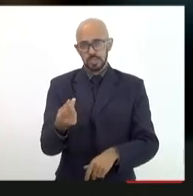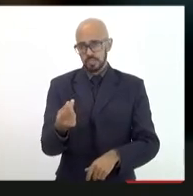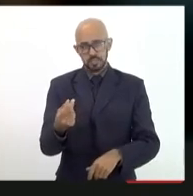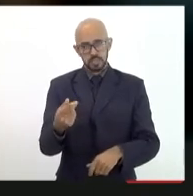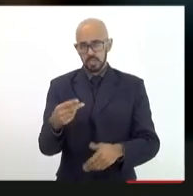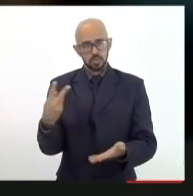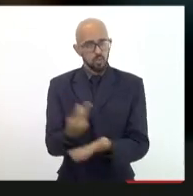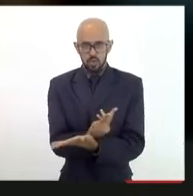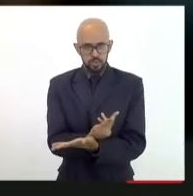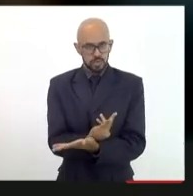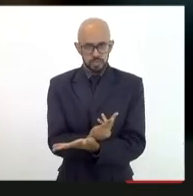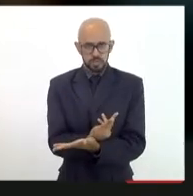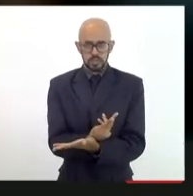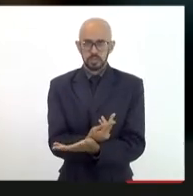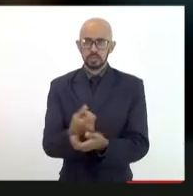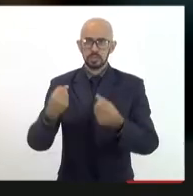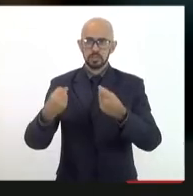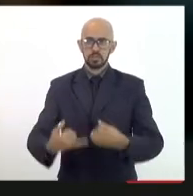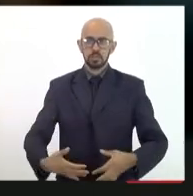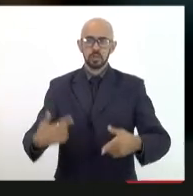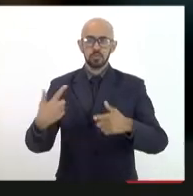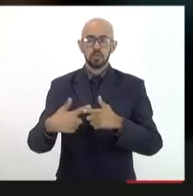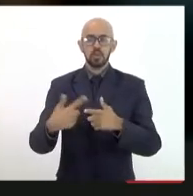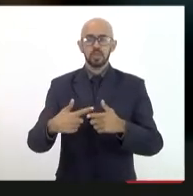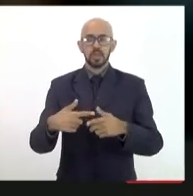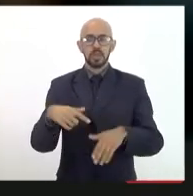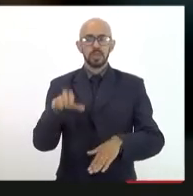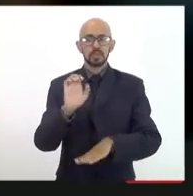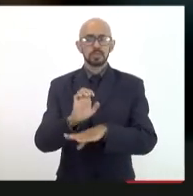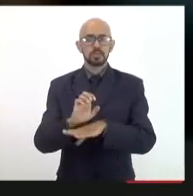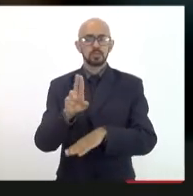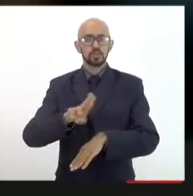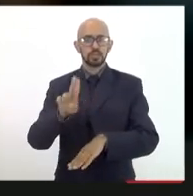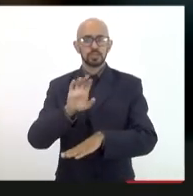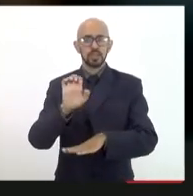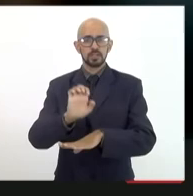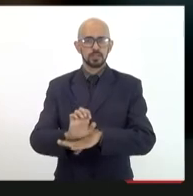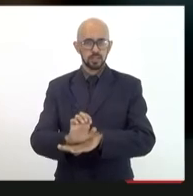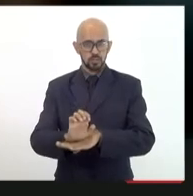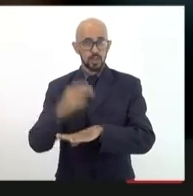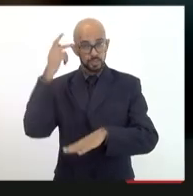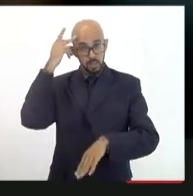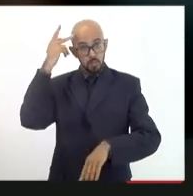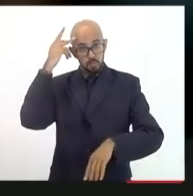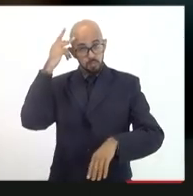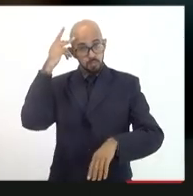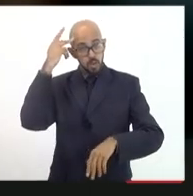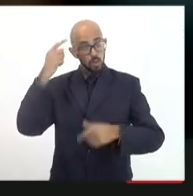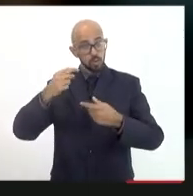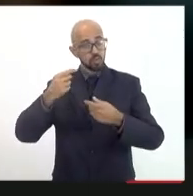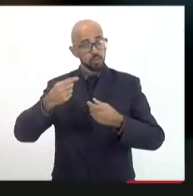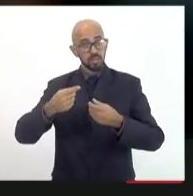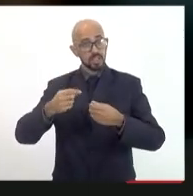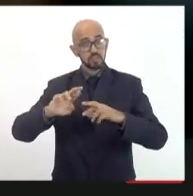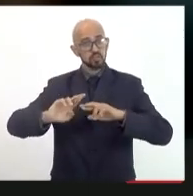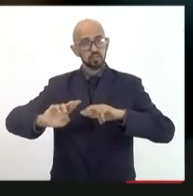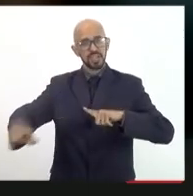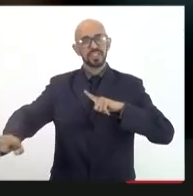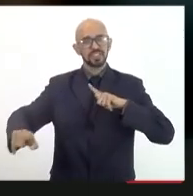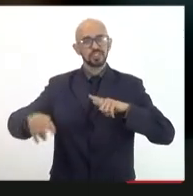explica o porquê das estaduais paulistas se distanciarem sob o ponto de vista de todos os rankings